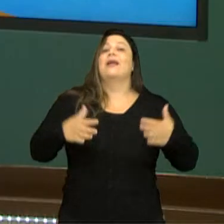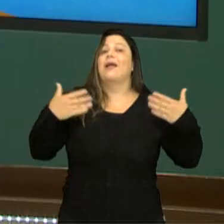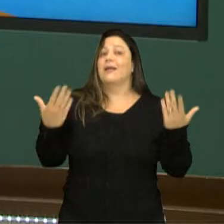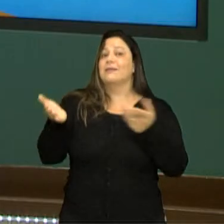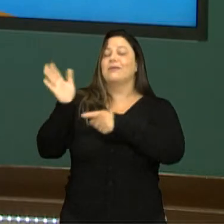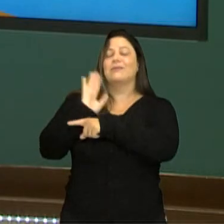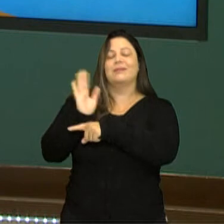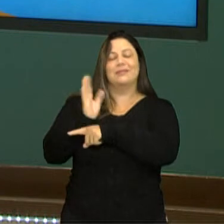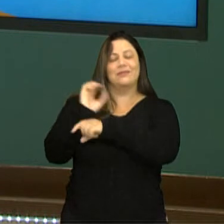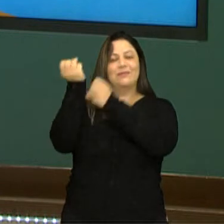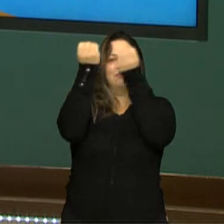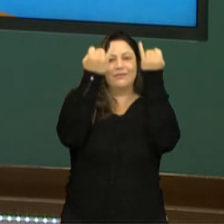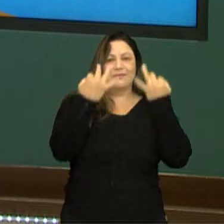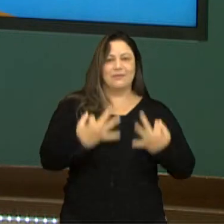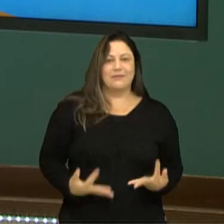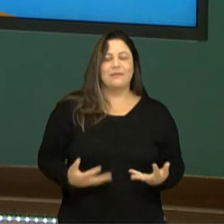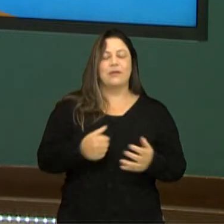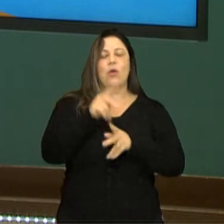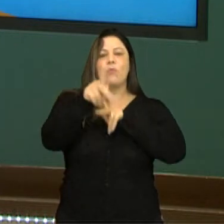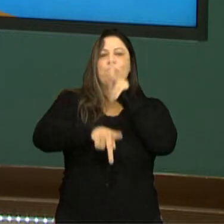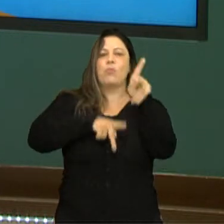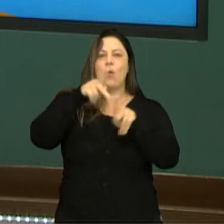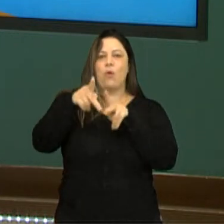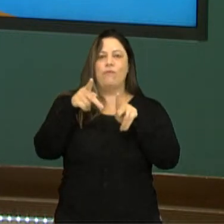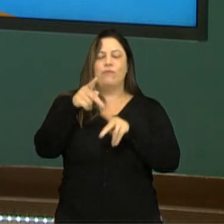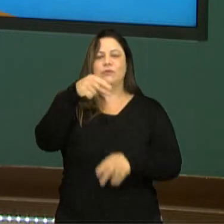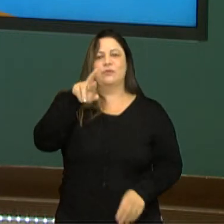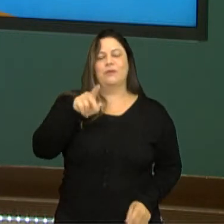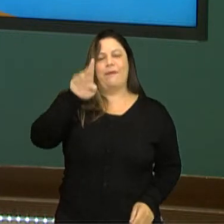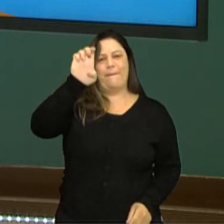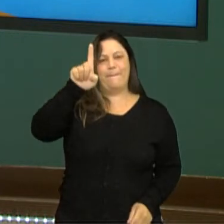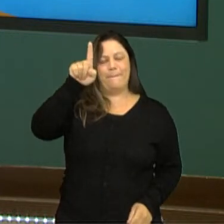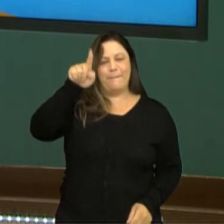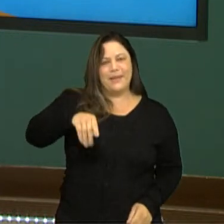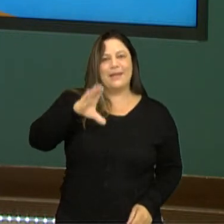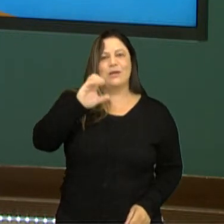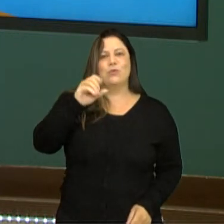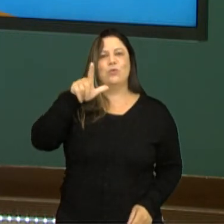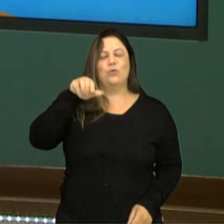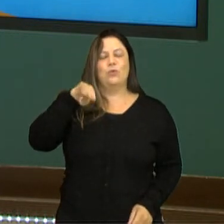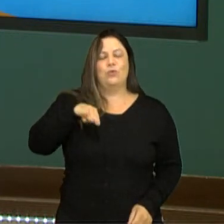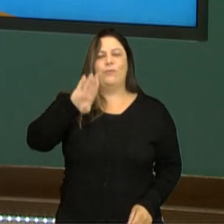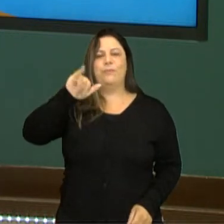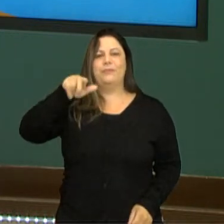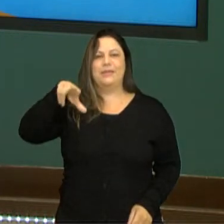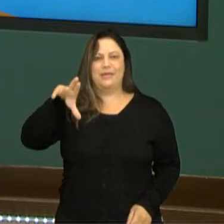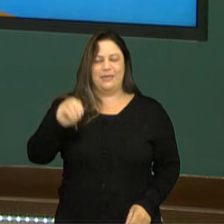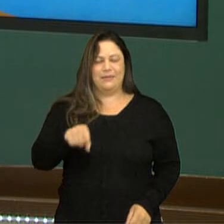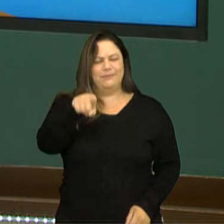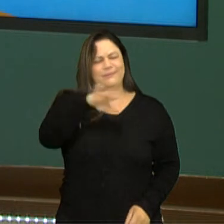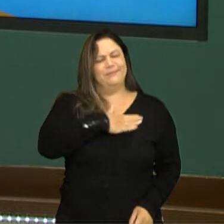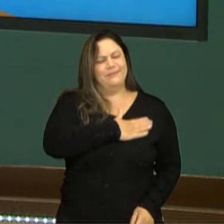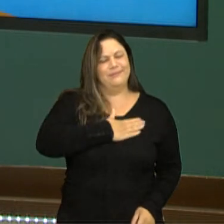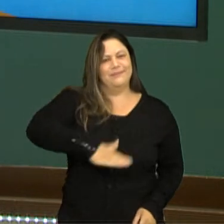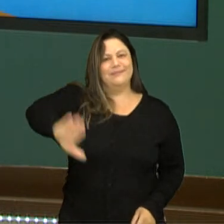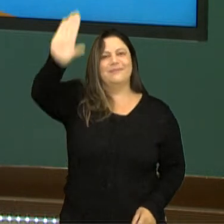neste vídeo nós falamos sobre povos pré-colombianos, aztecas. Espero que vocês tenham gostado. Até breve.